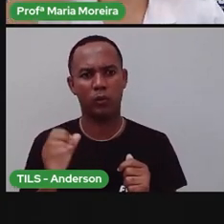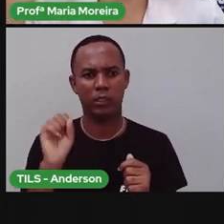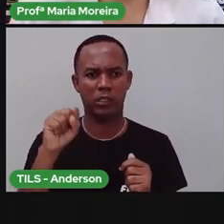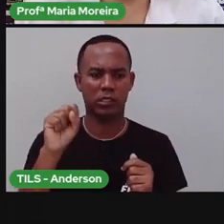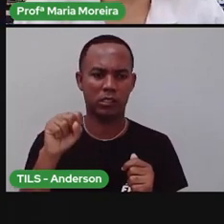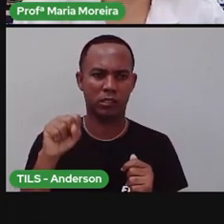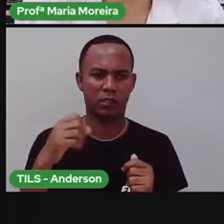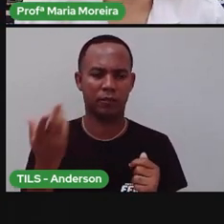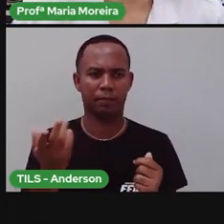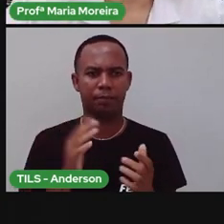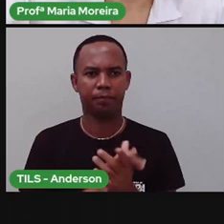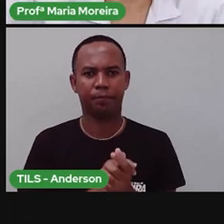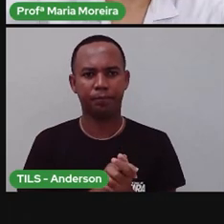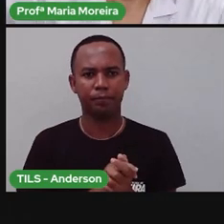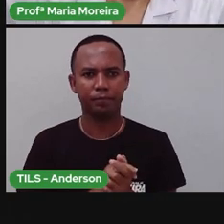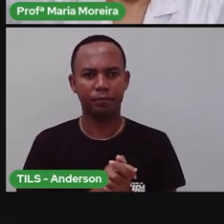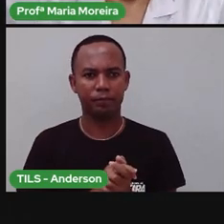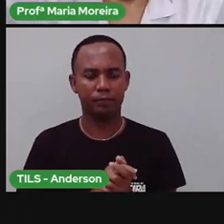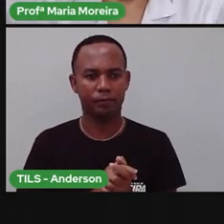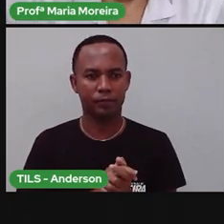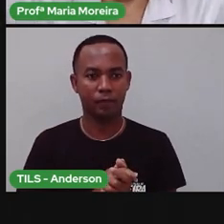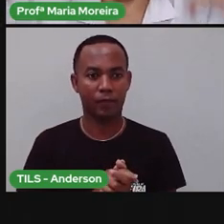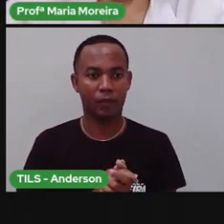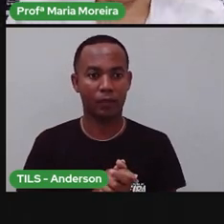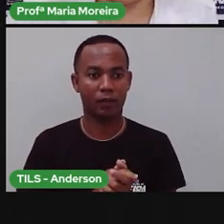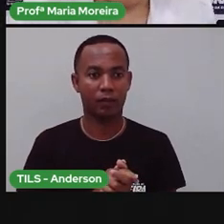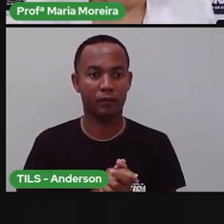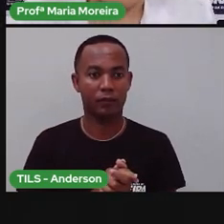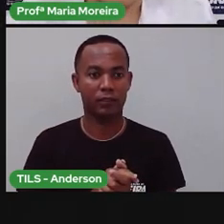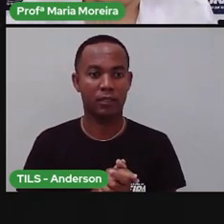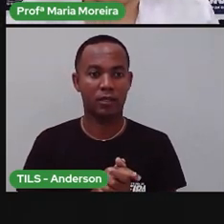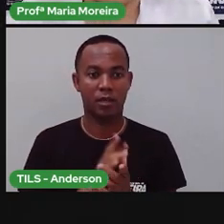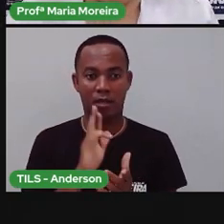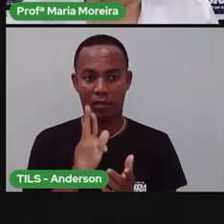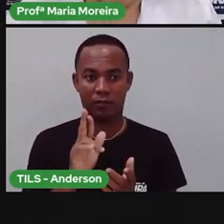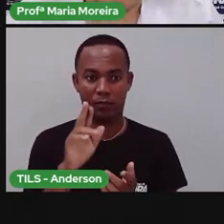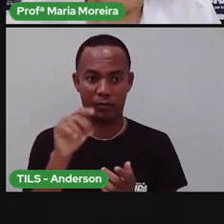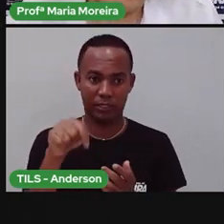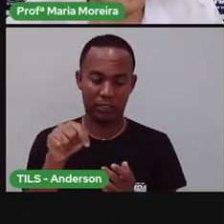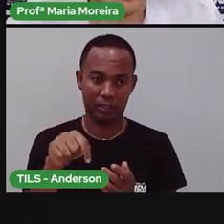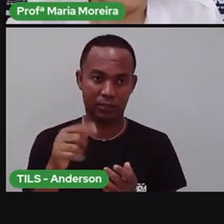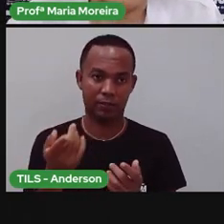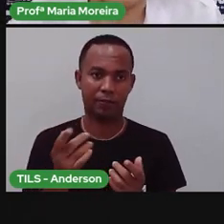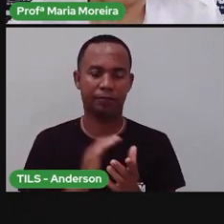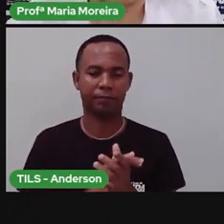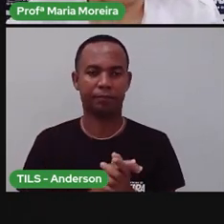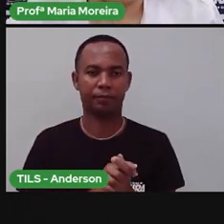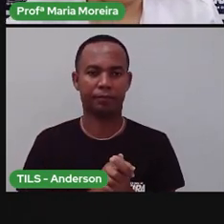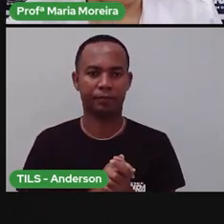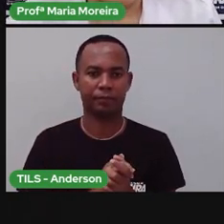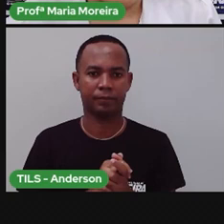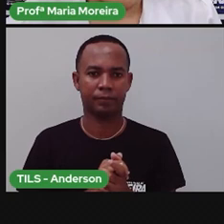por isso e por isso. Bora? E respondendo aonde? Aqui embaixo, tá? Enquanto dá para passar o slide.